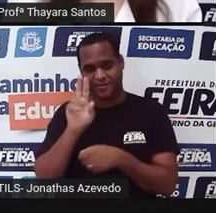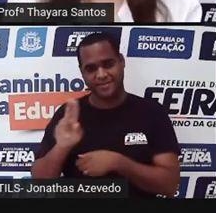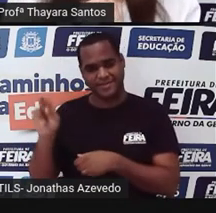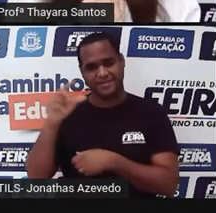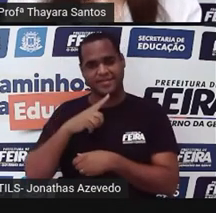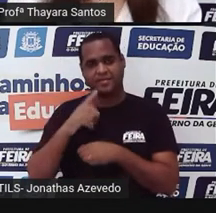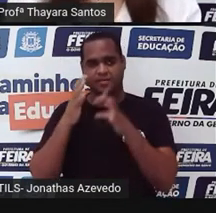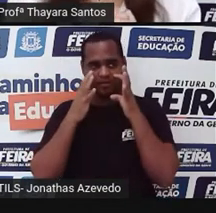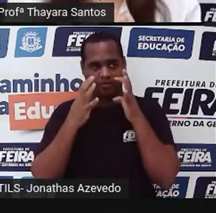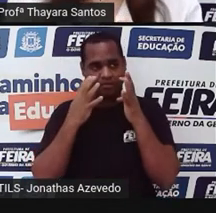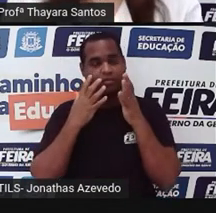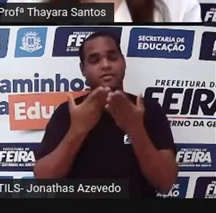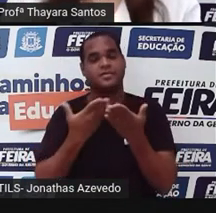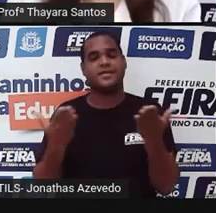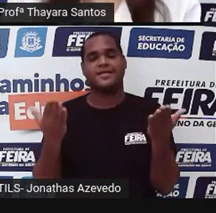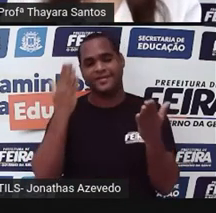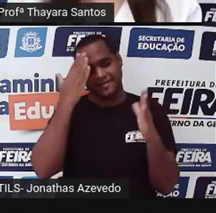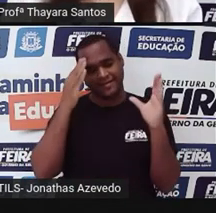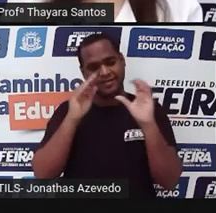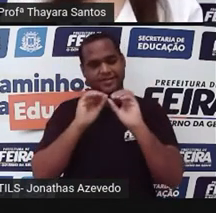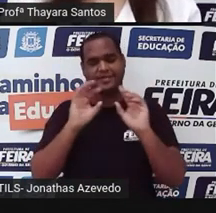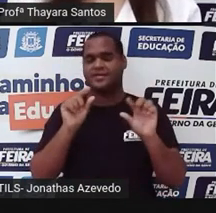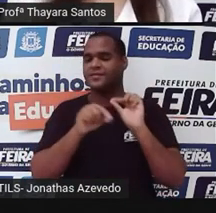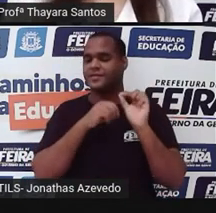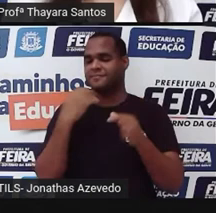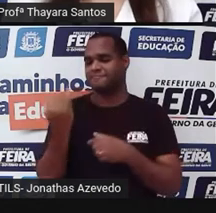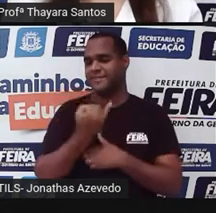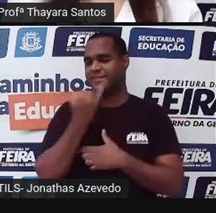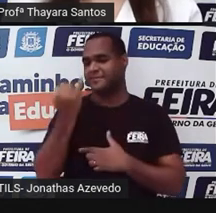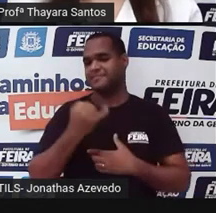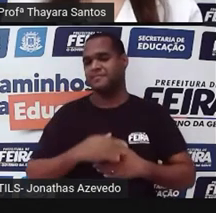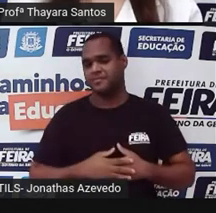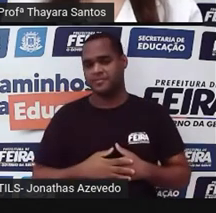atenção aí que vocês vão entender por que que isso é tão importante.